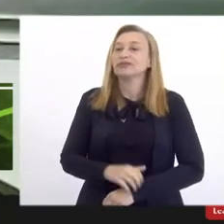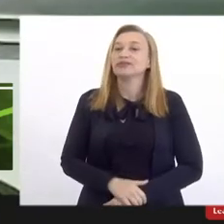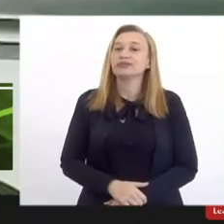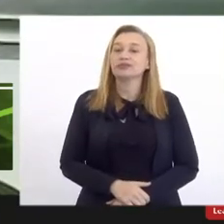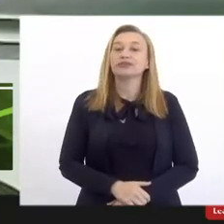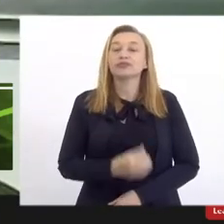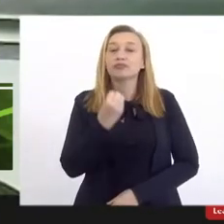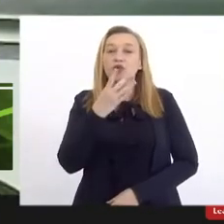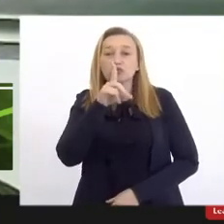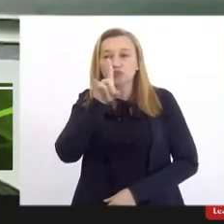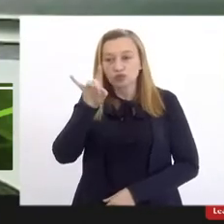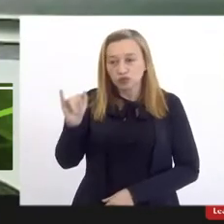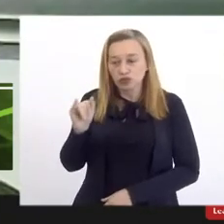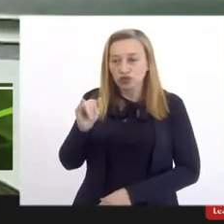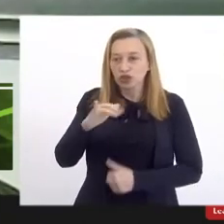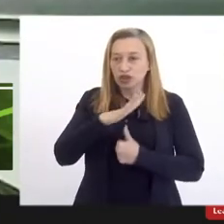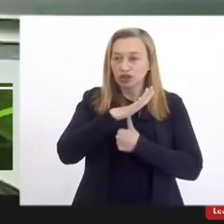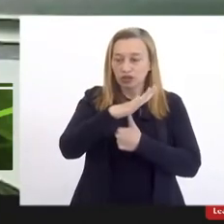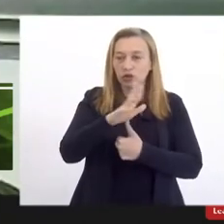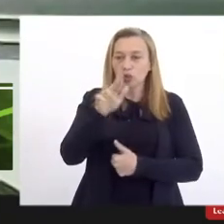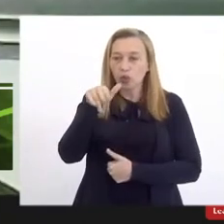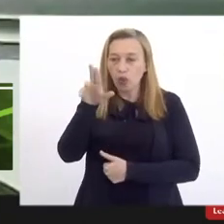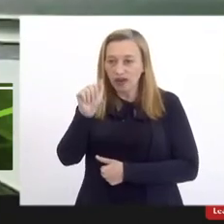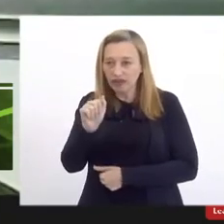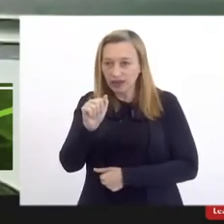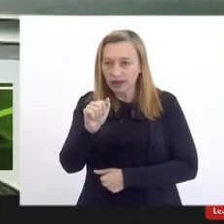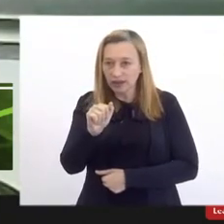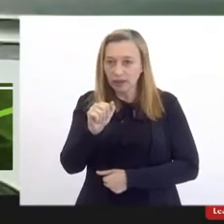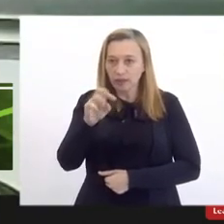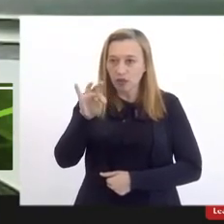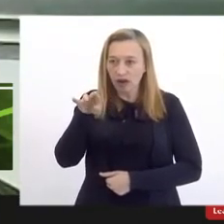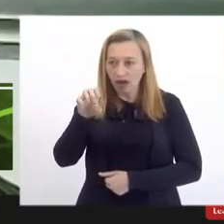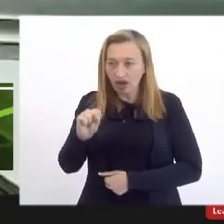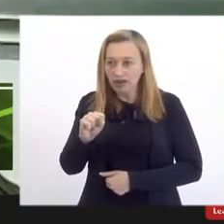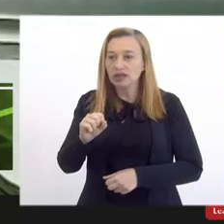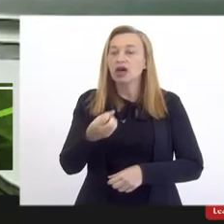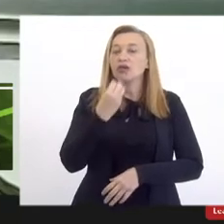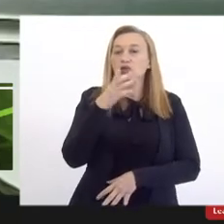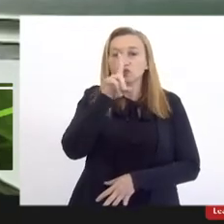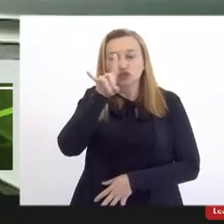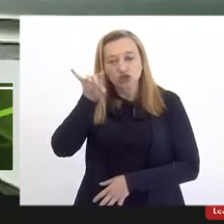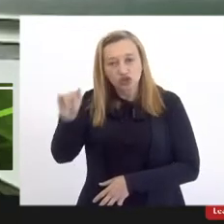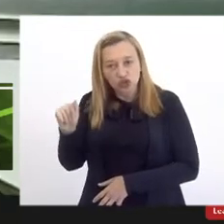Bom dia, reitora Luanda Moraes. Bom dia,